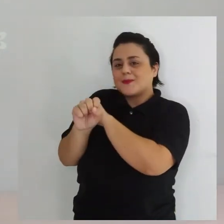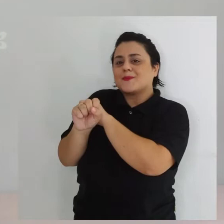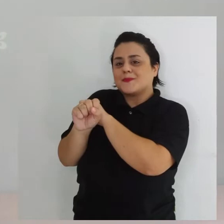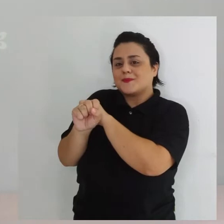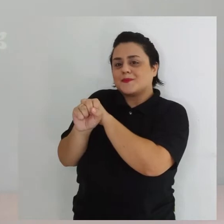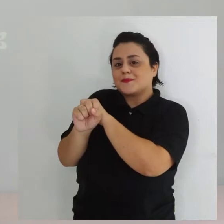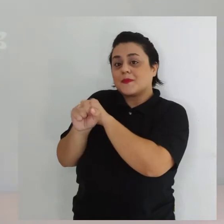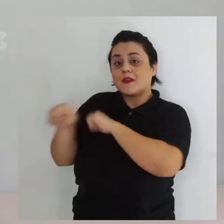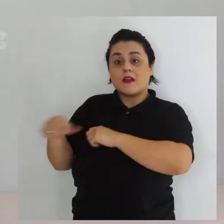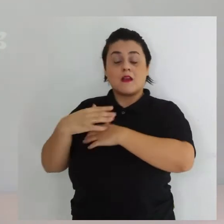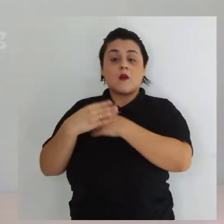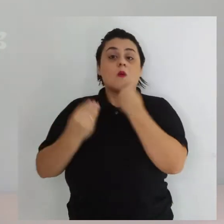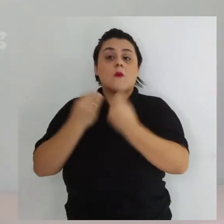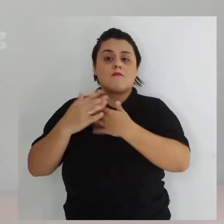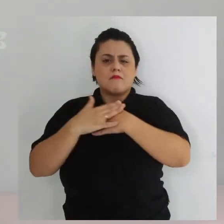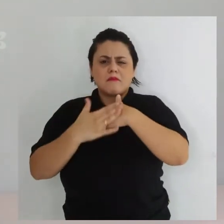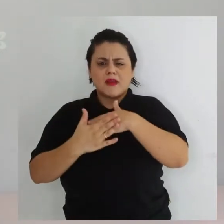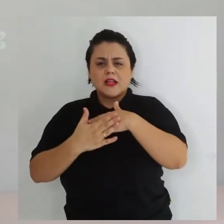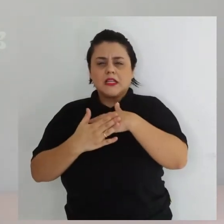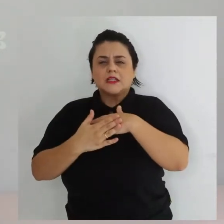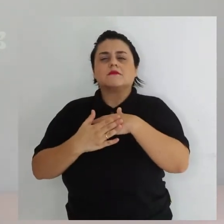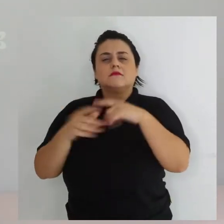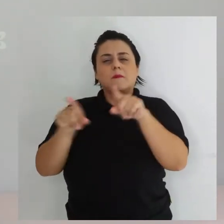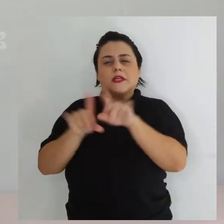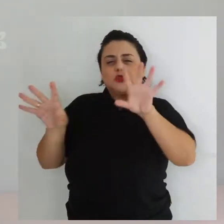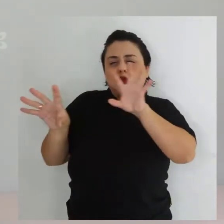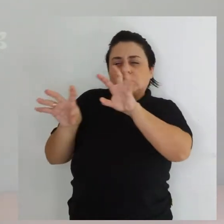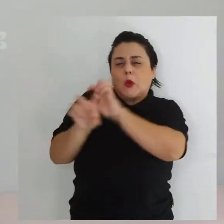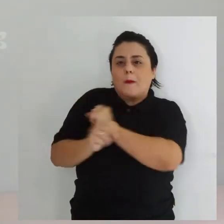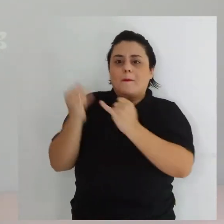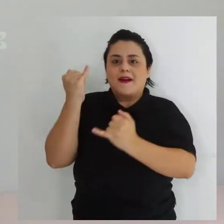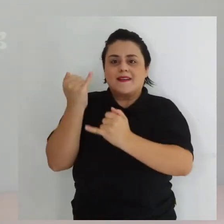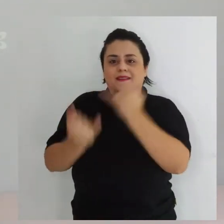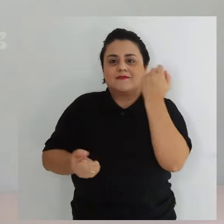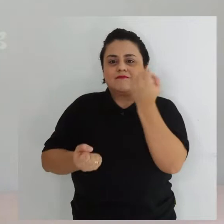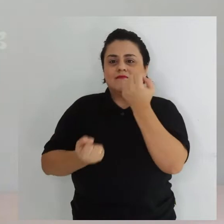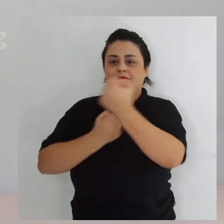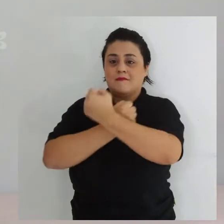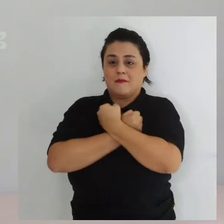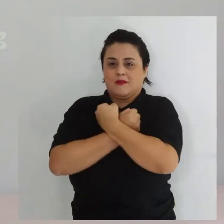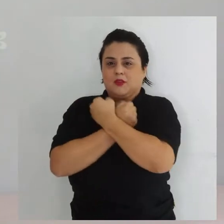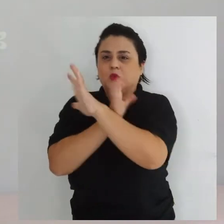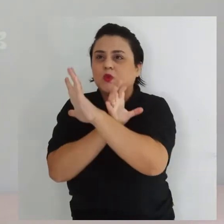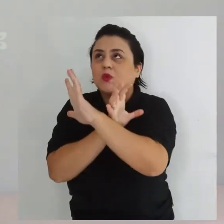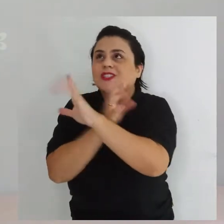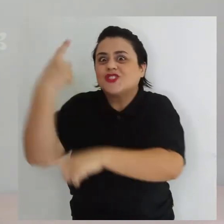A pele era escura e lustrosa, que tem pelos de pão que era negra quando pula na chuva.